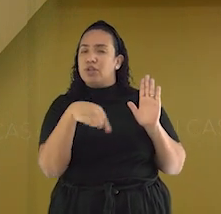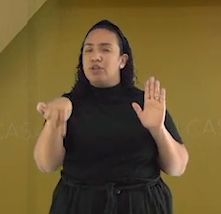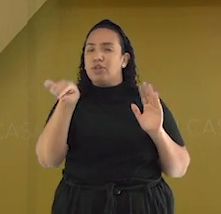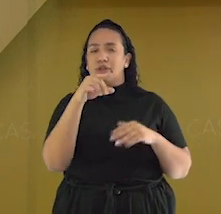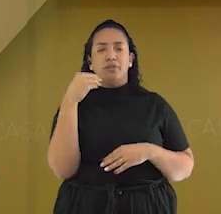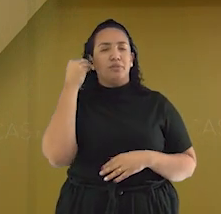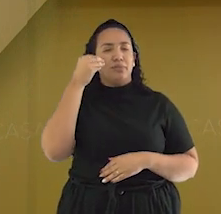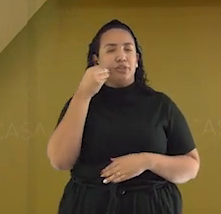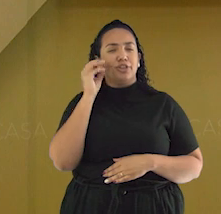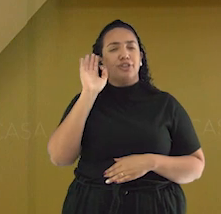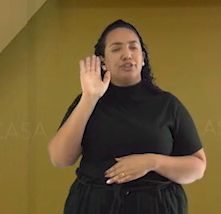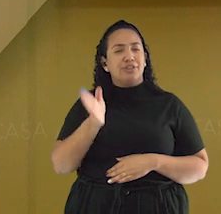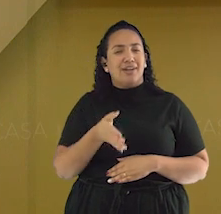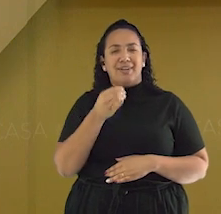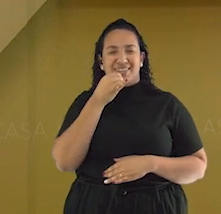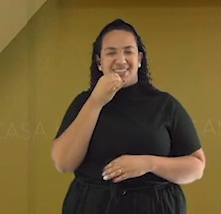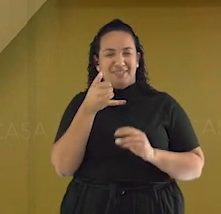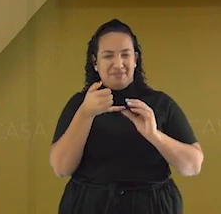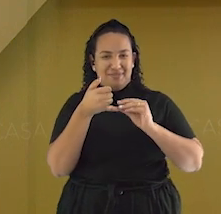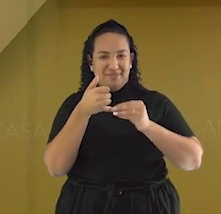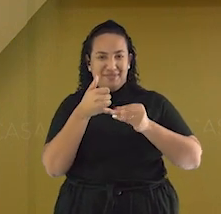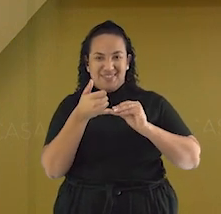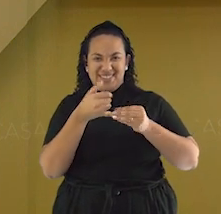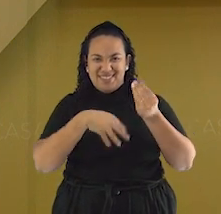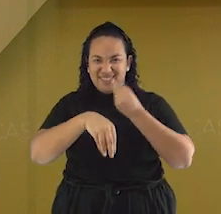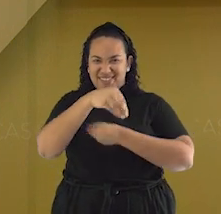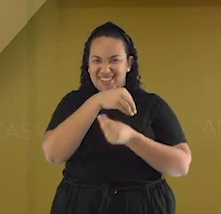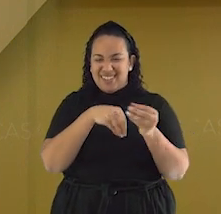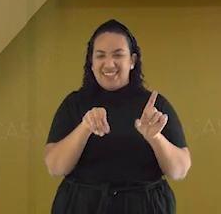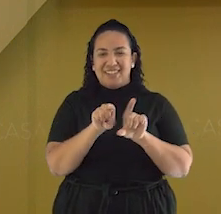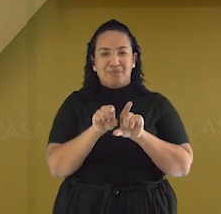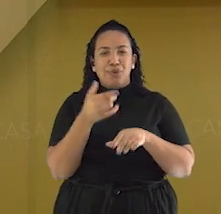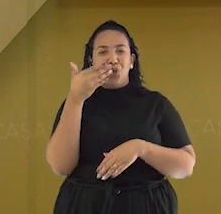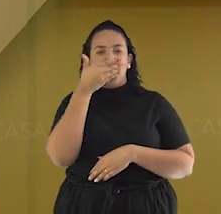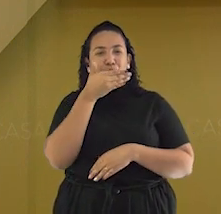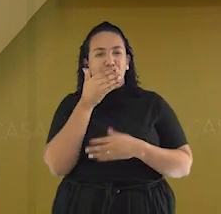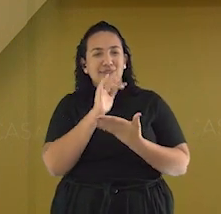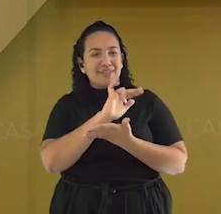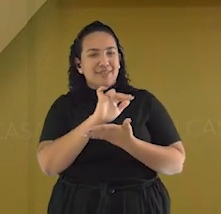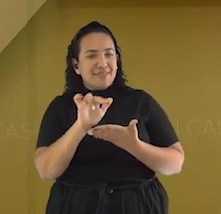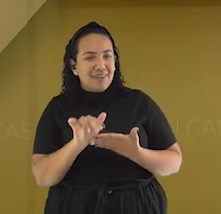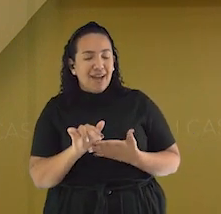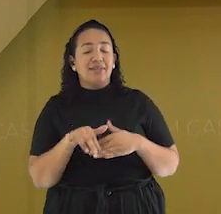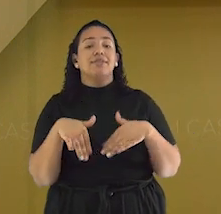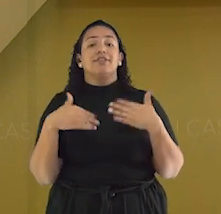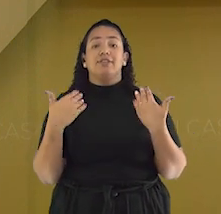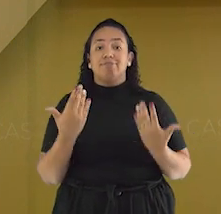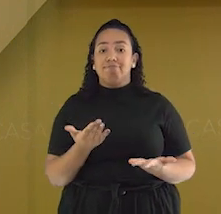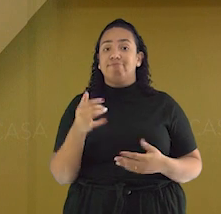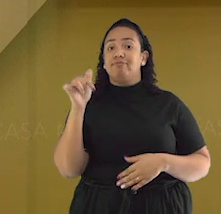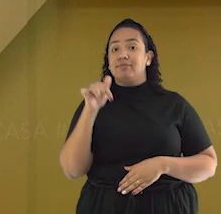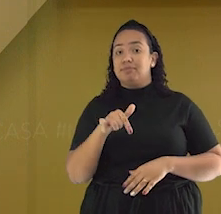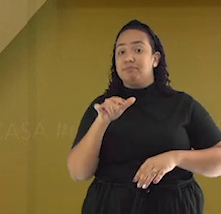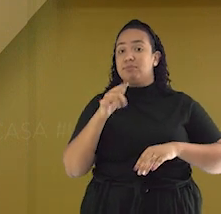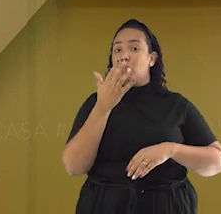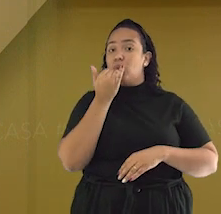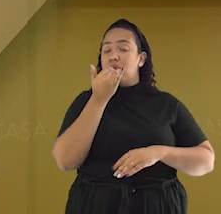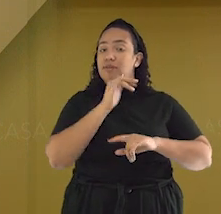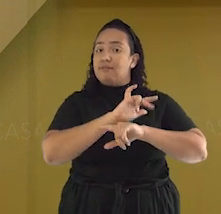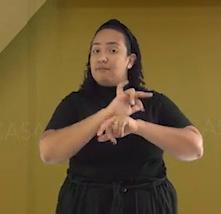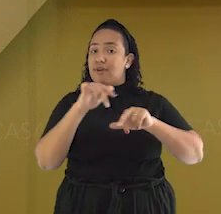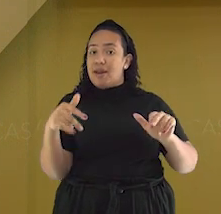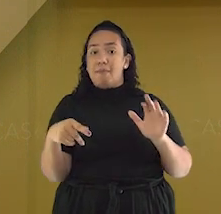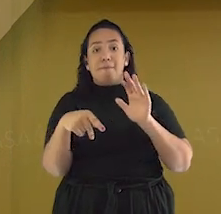Farofa, feijoada, bobó e até doces como cocada e pamonha. Pois é, esses e muitos outros pratos têm raízes